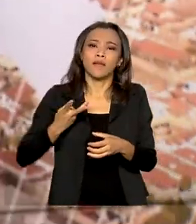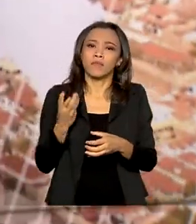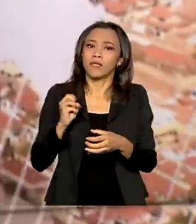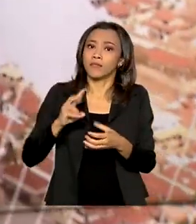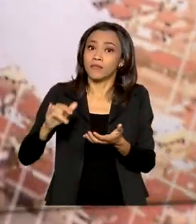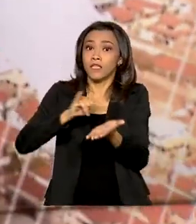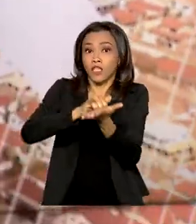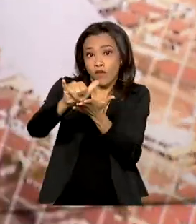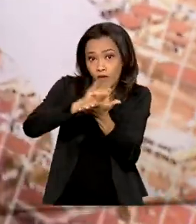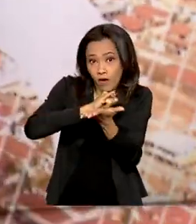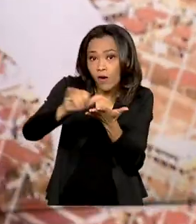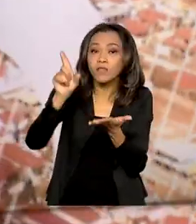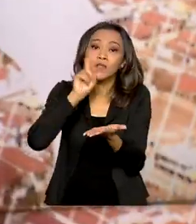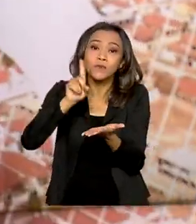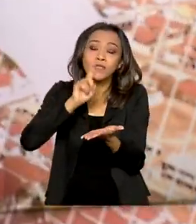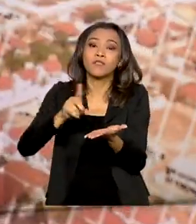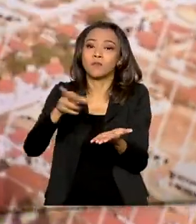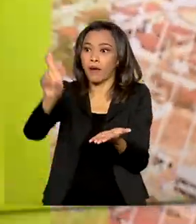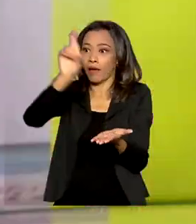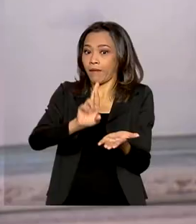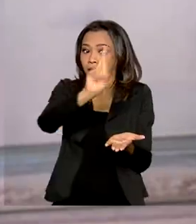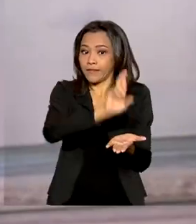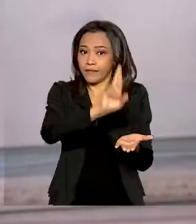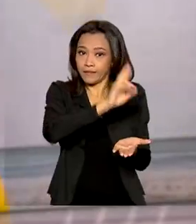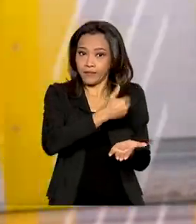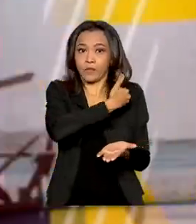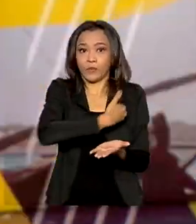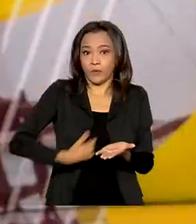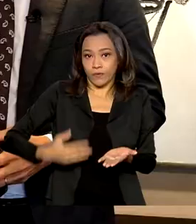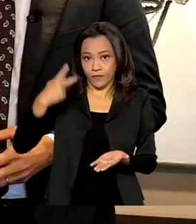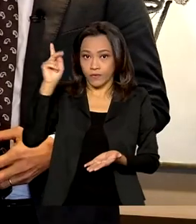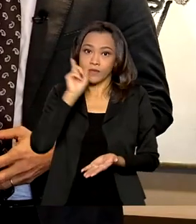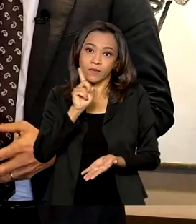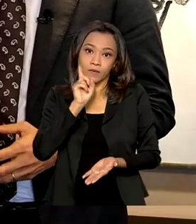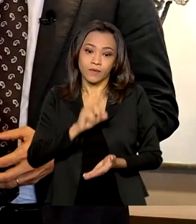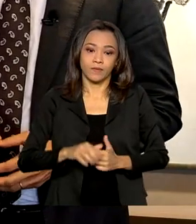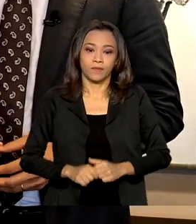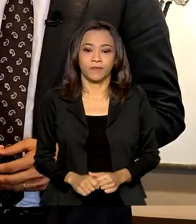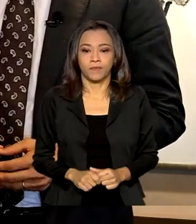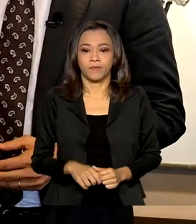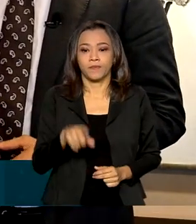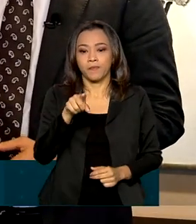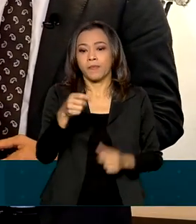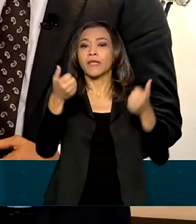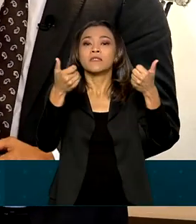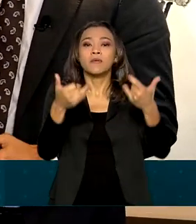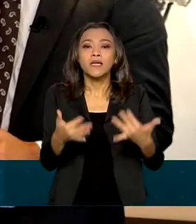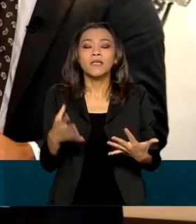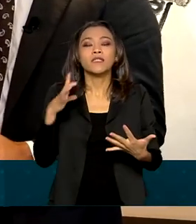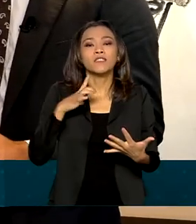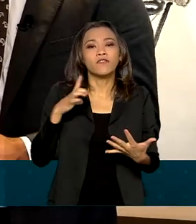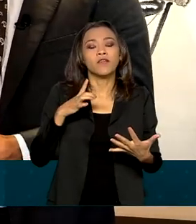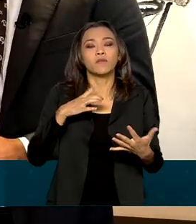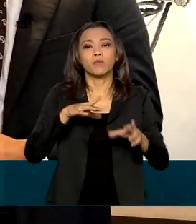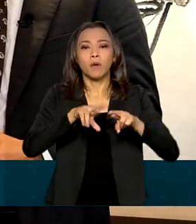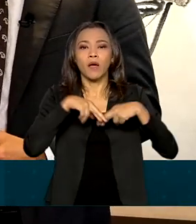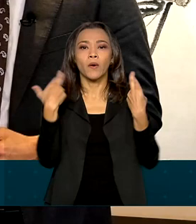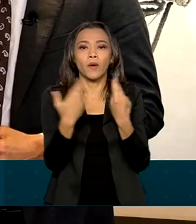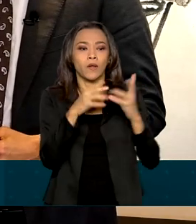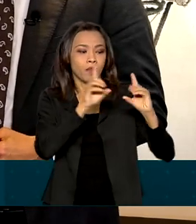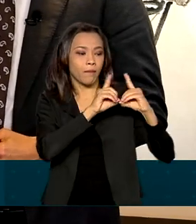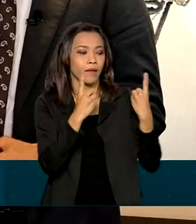potenciais investidores e representantes do governo americano. Tivemos uma reunião com o Departamento de Defesa